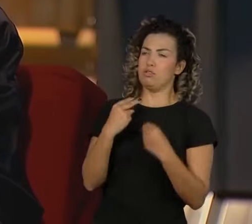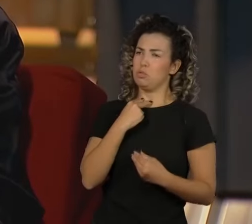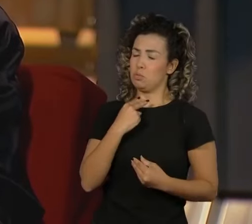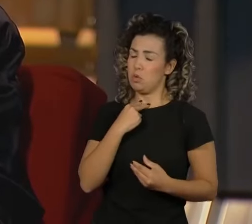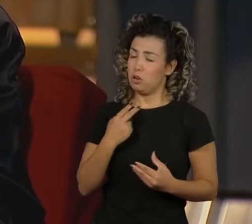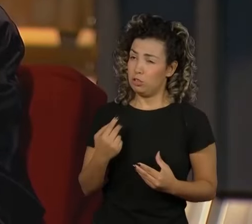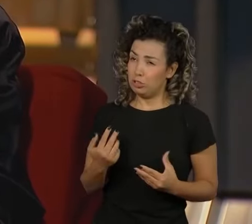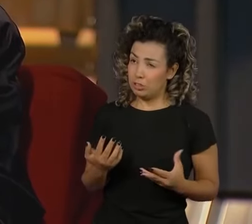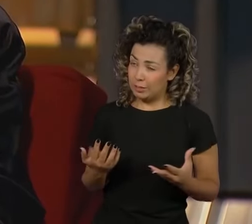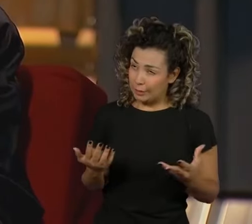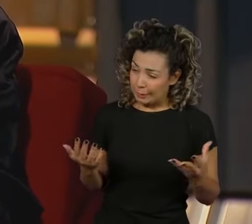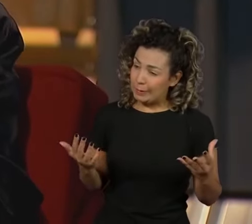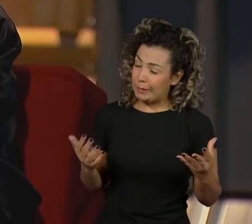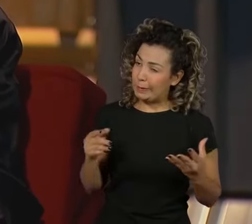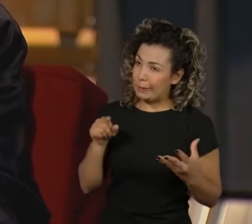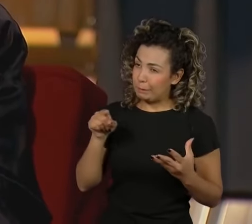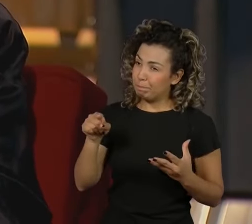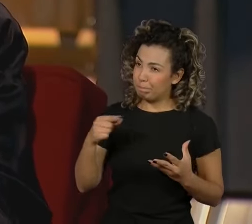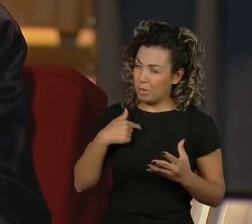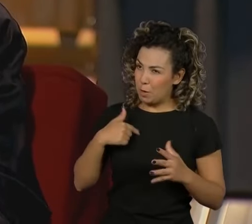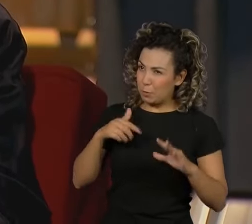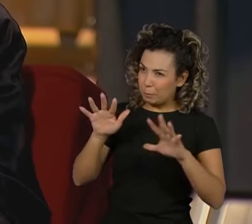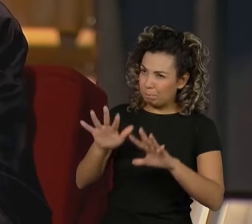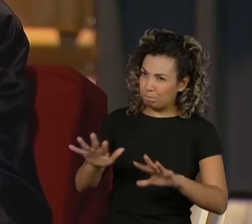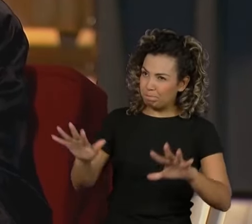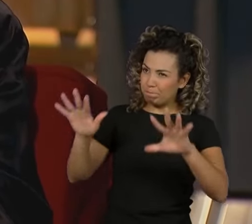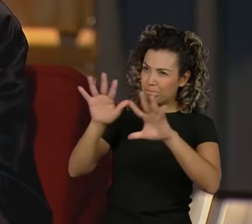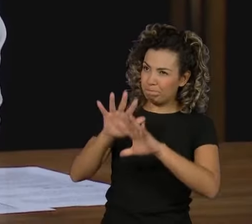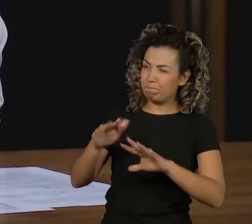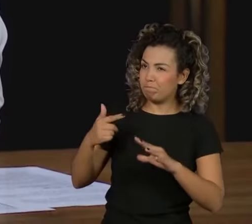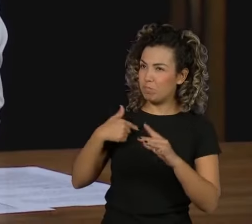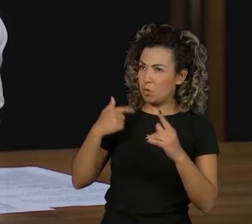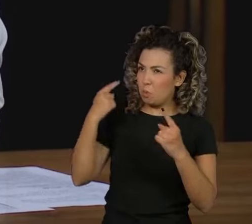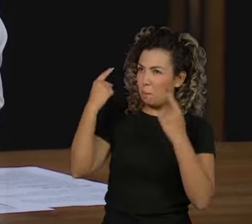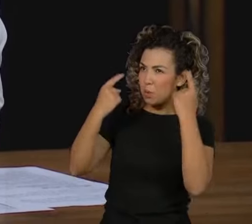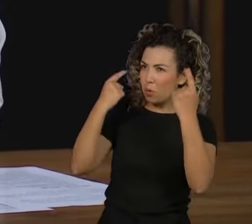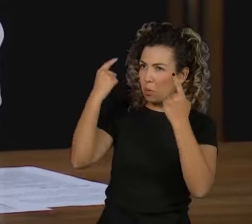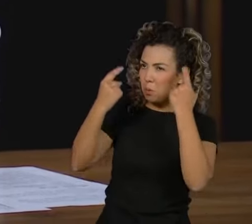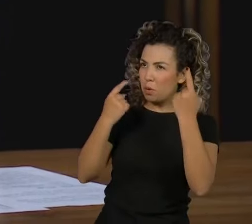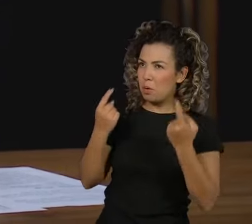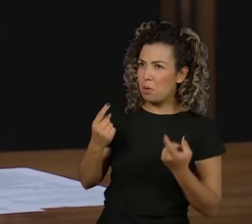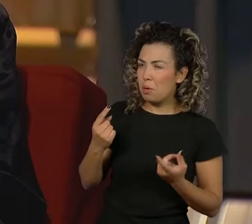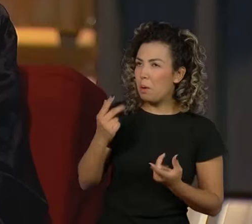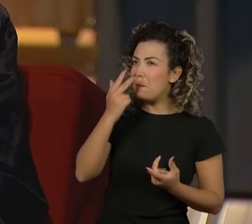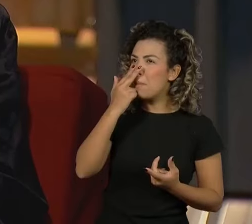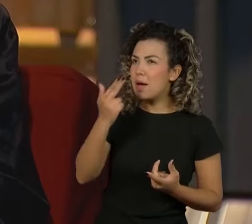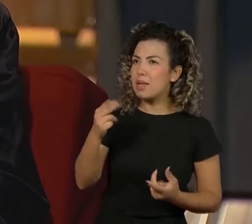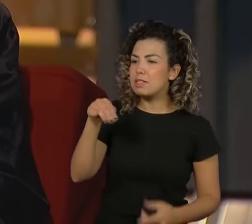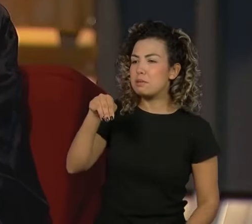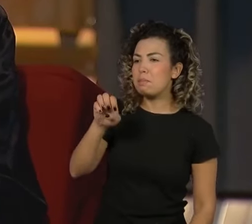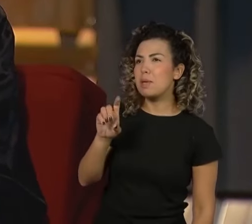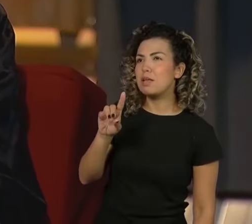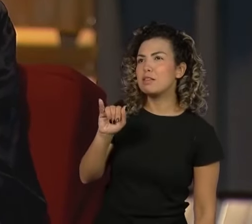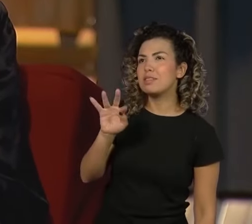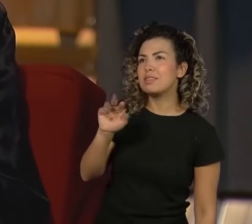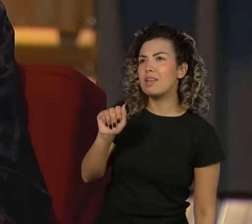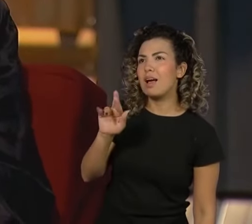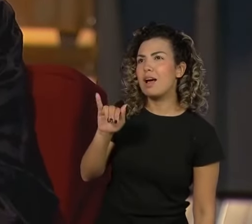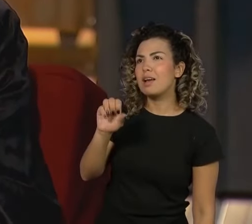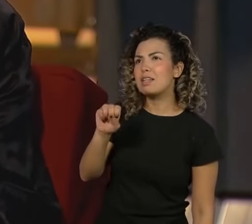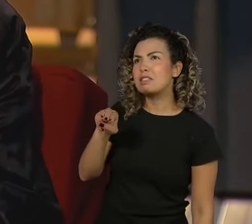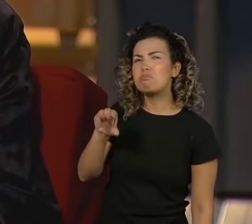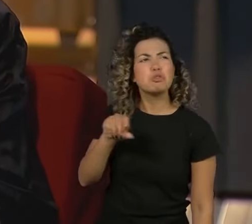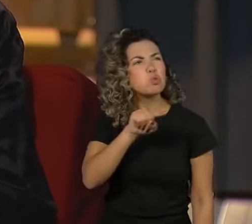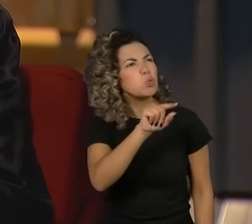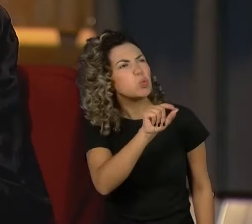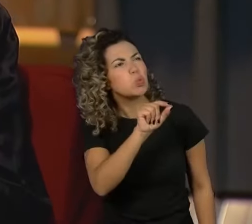provoca um pouco de ojeriza. Entendeu? Explica o que é isso. O identitarismo, para o nosso país, ele foi